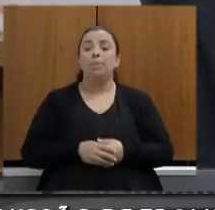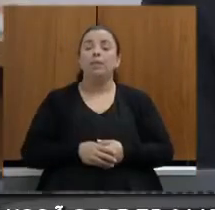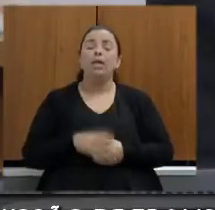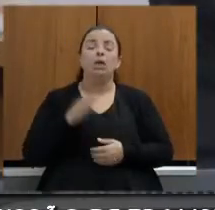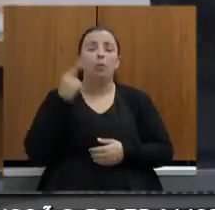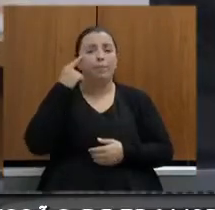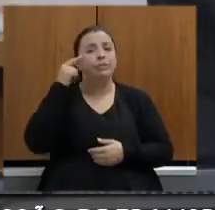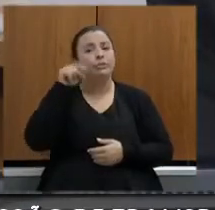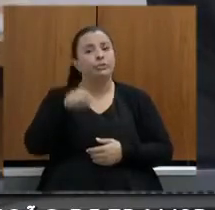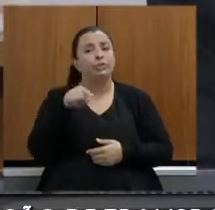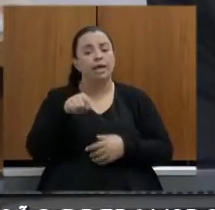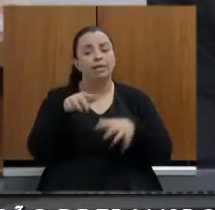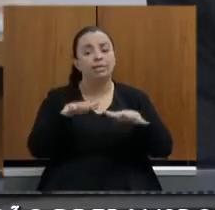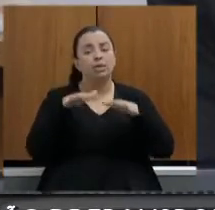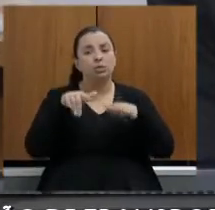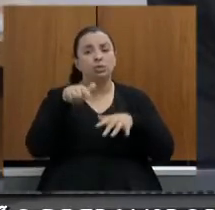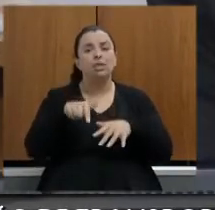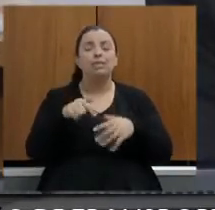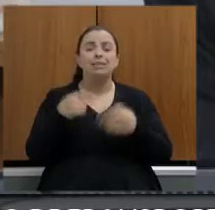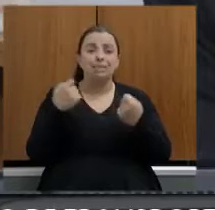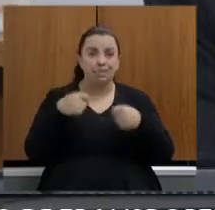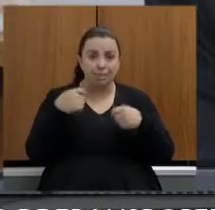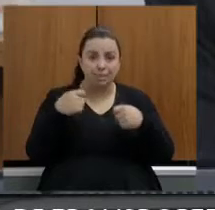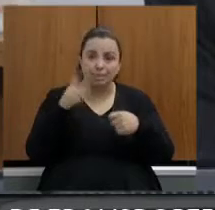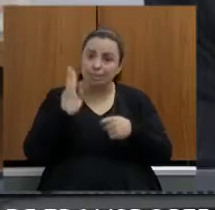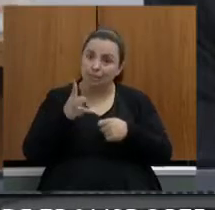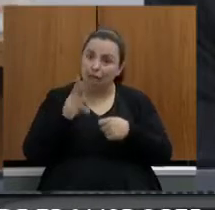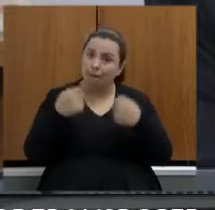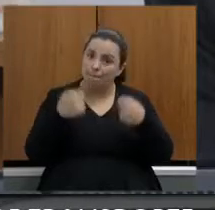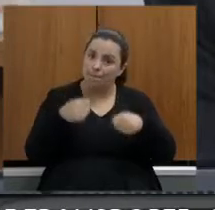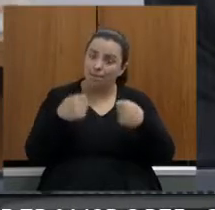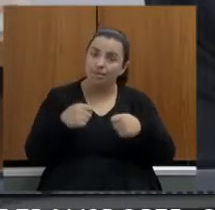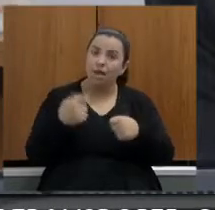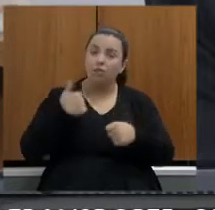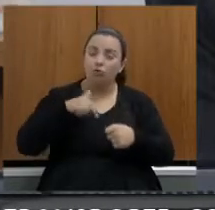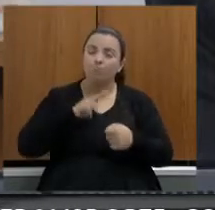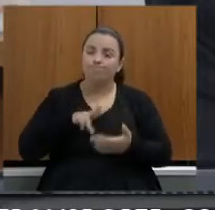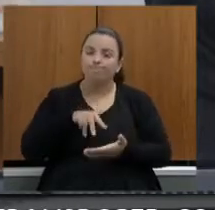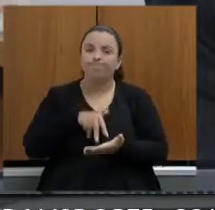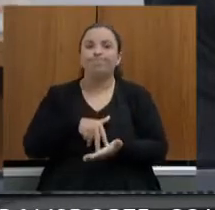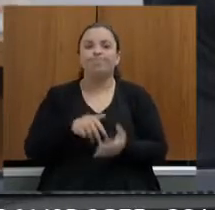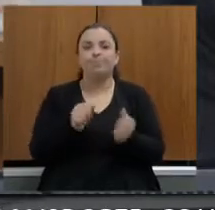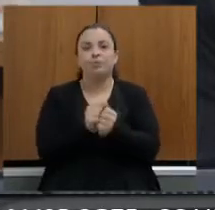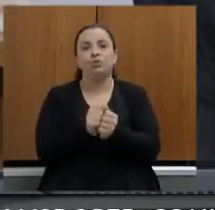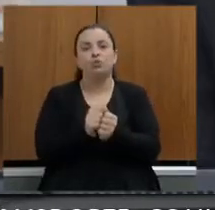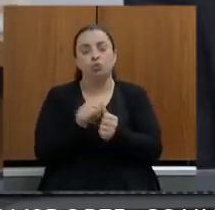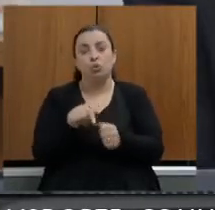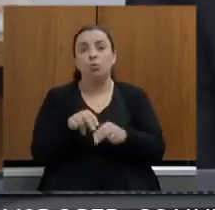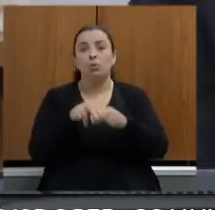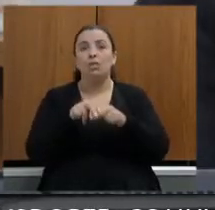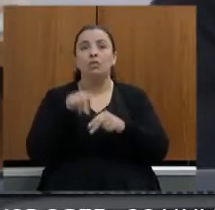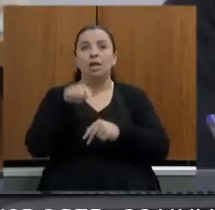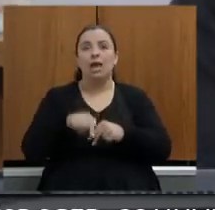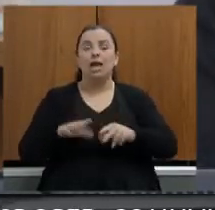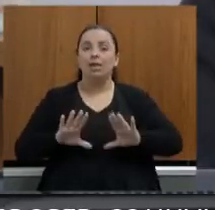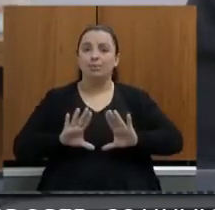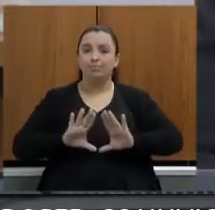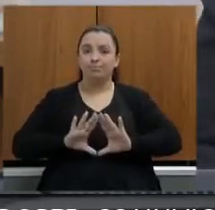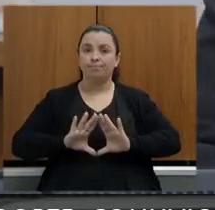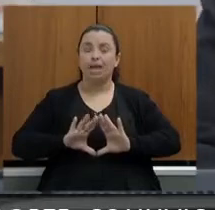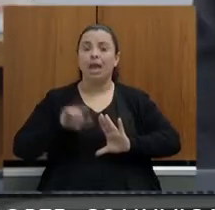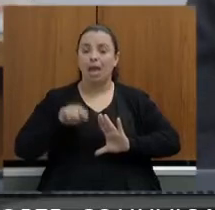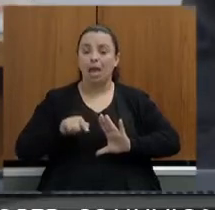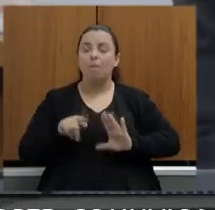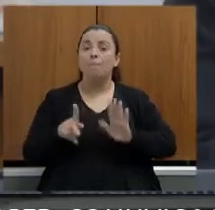sempre que for necessário sempre que for demandado a gente estará aqui porque essa casa a casa do